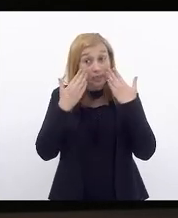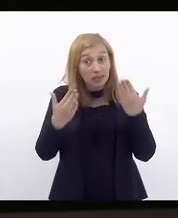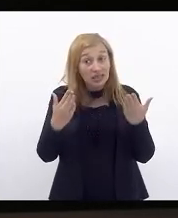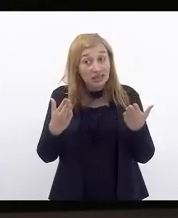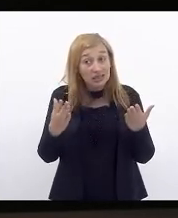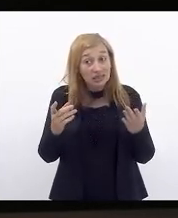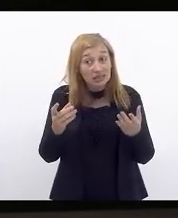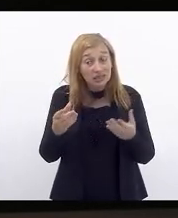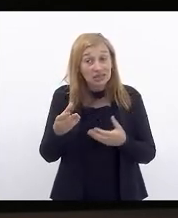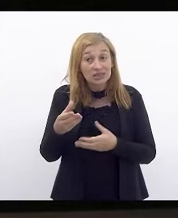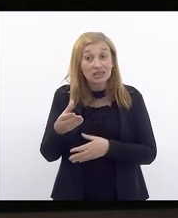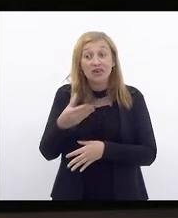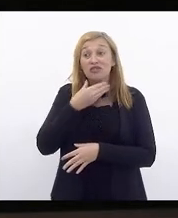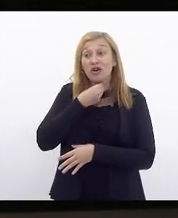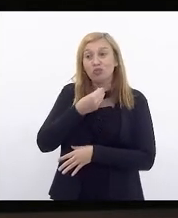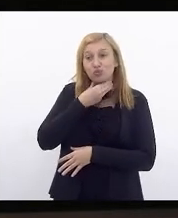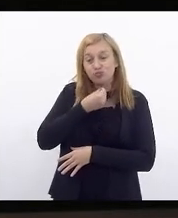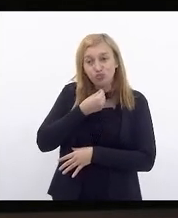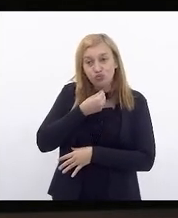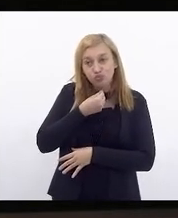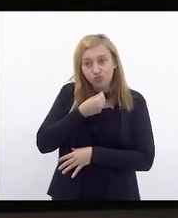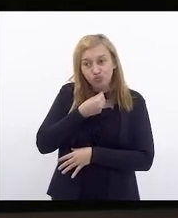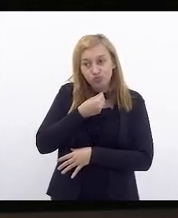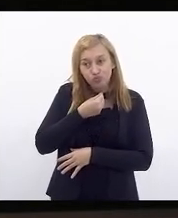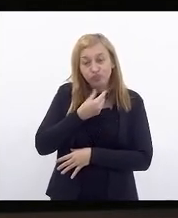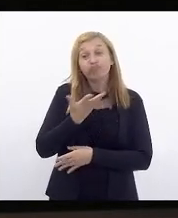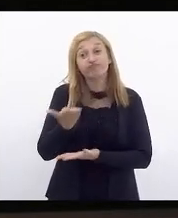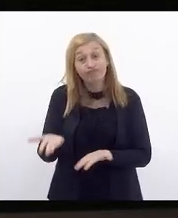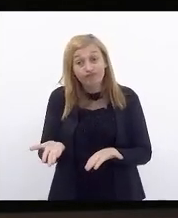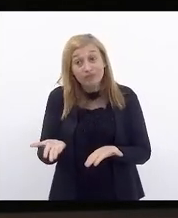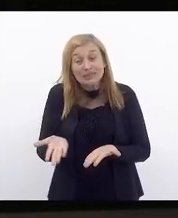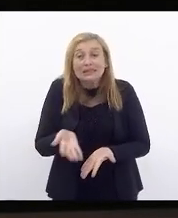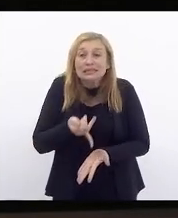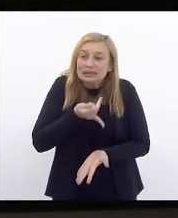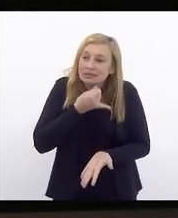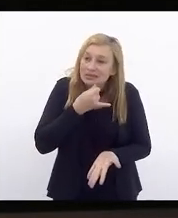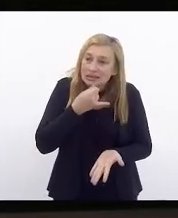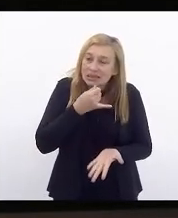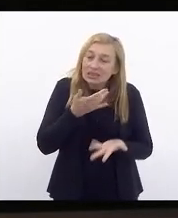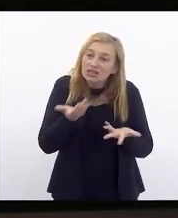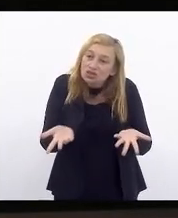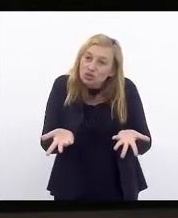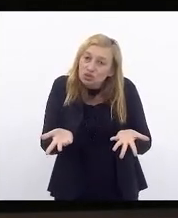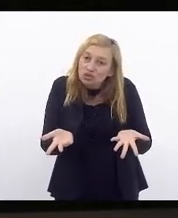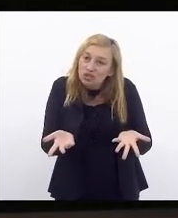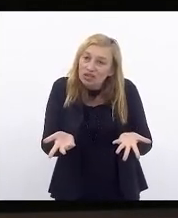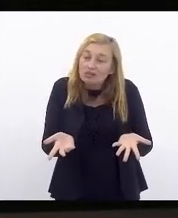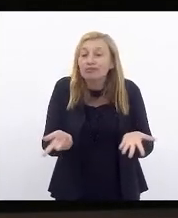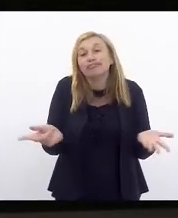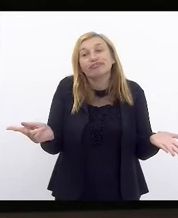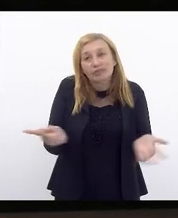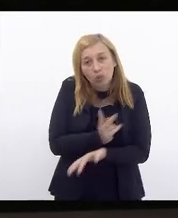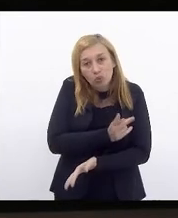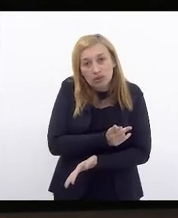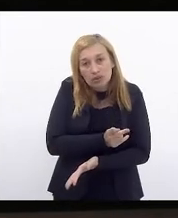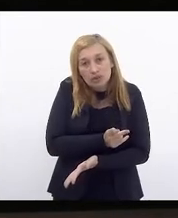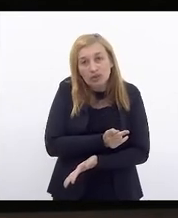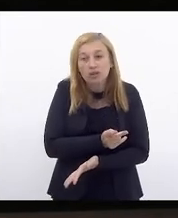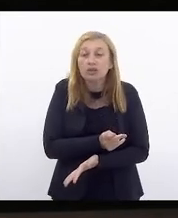uma verdadeira farsa, uma verdadeira farsa. Lamento profundamente que isto esteja acontecendo,